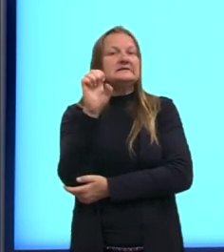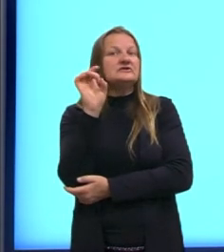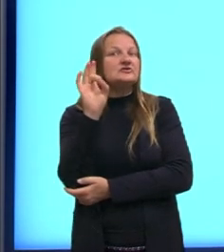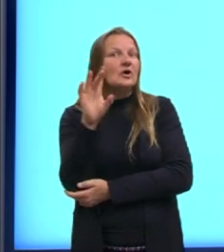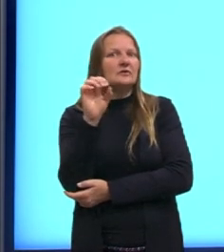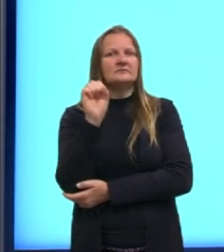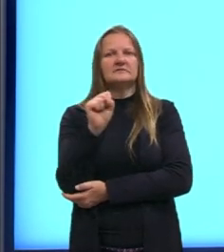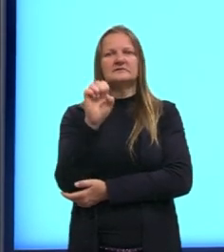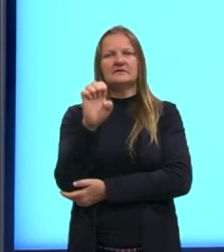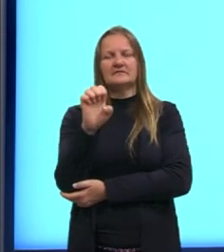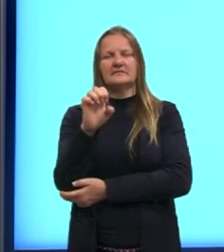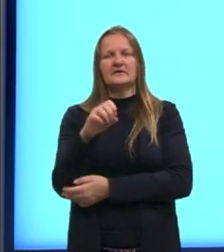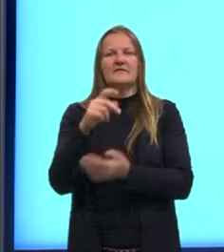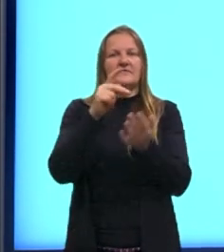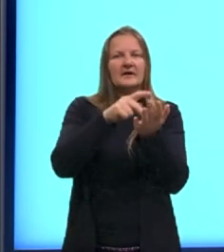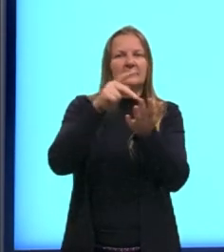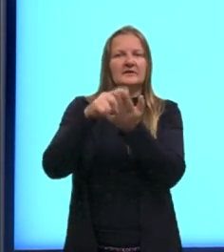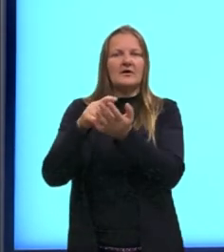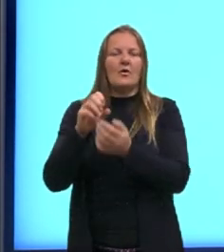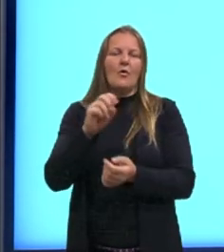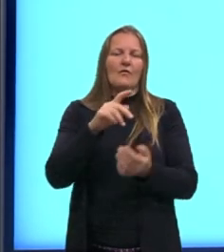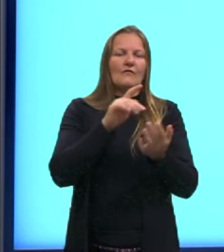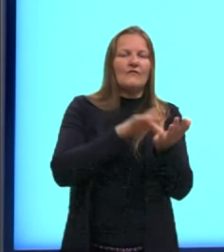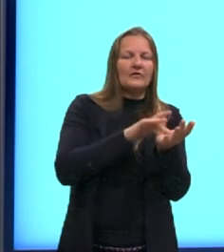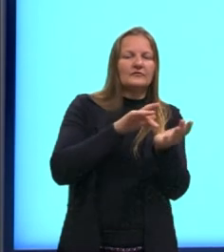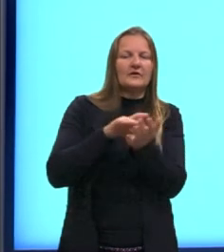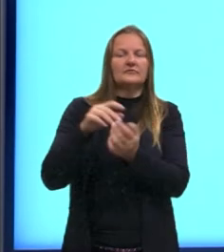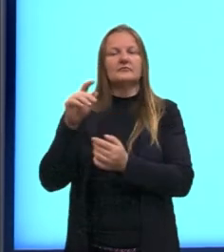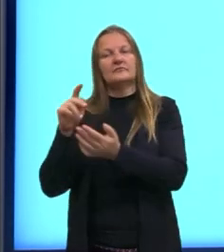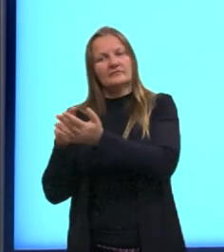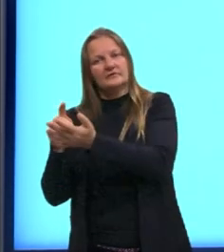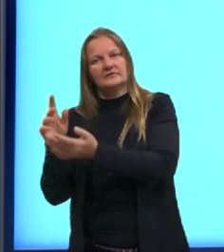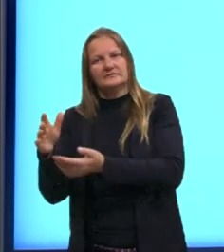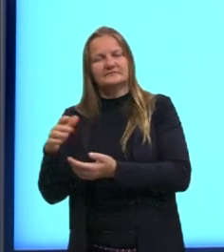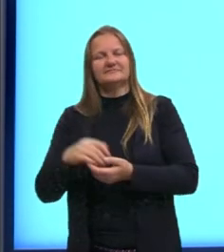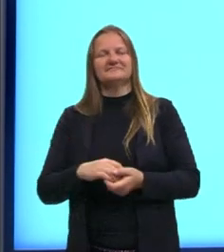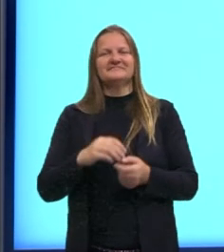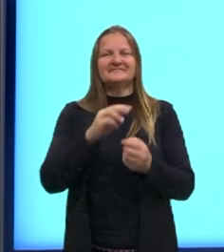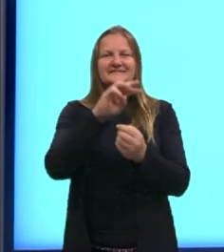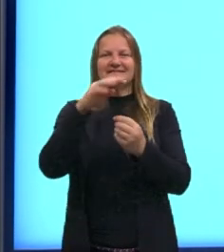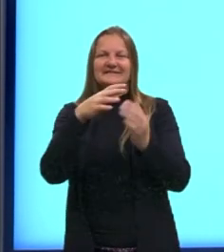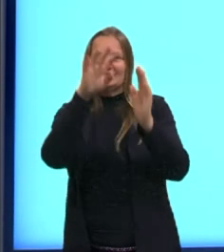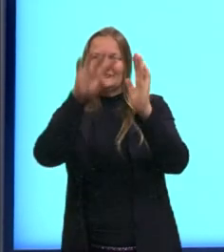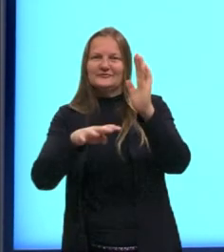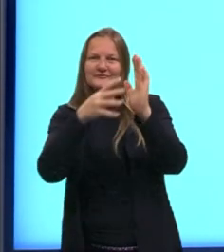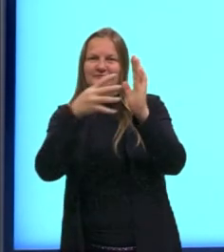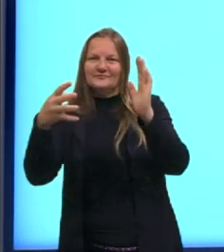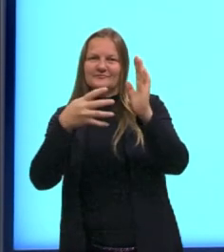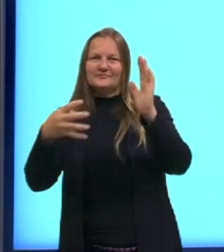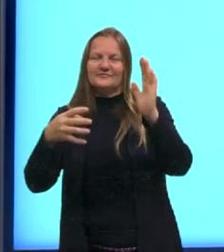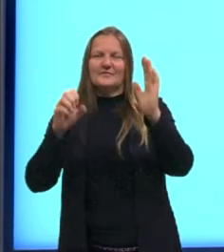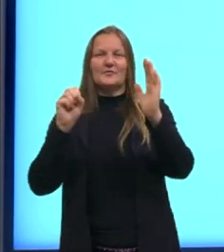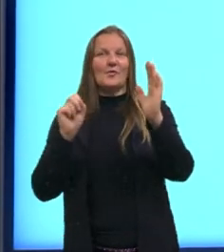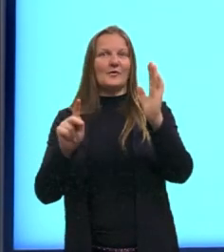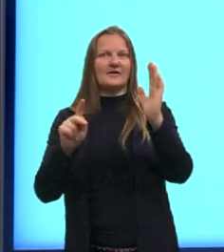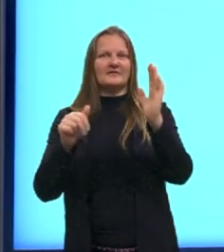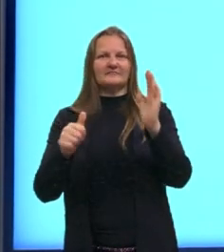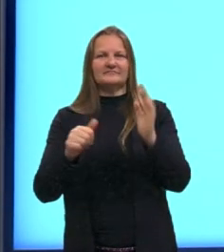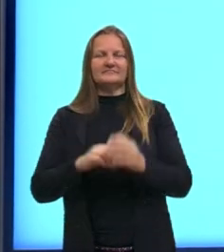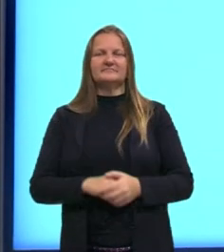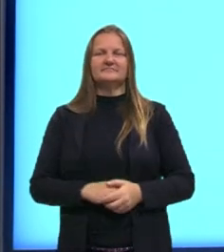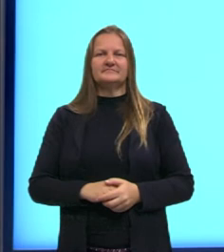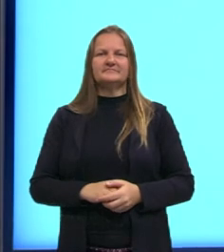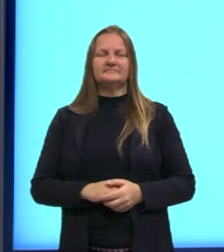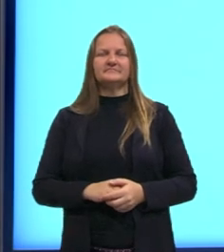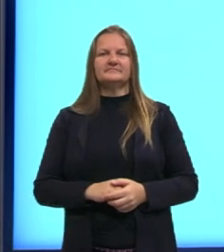Os dois casos verdadeiros ou os dois casos falsos, então, tornam essa sentença ok, né? Tornam ela